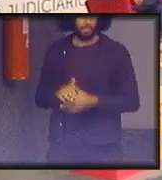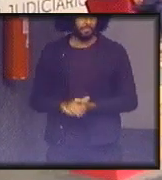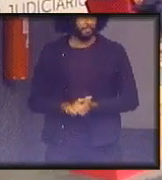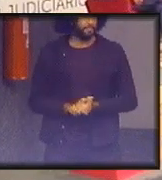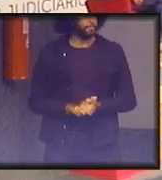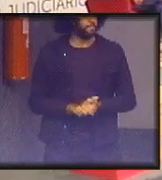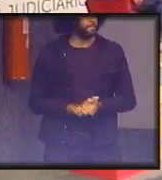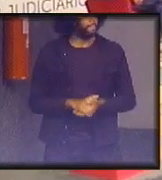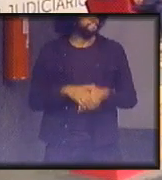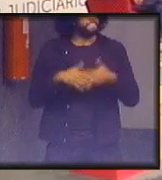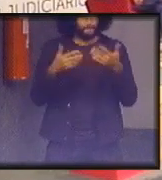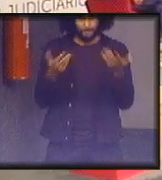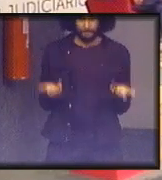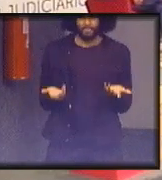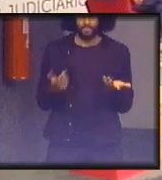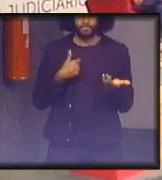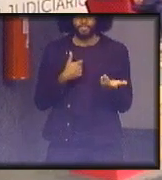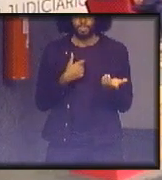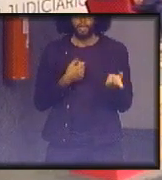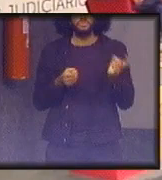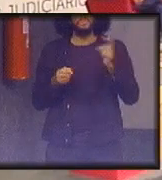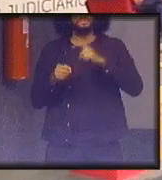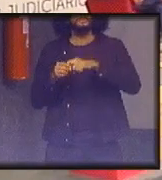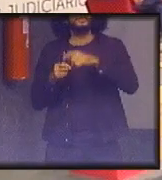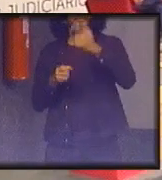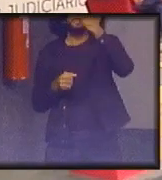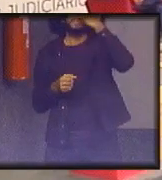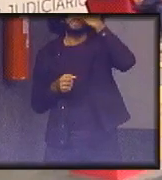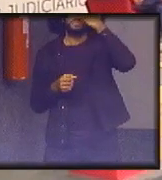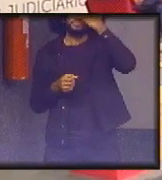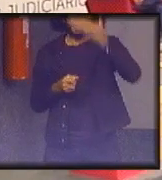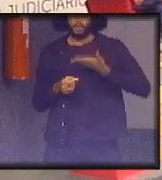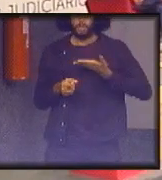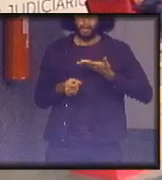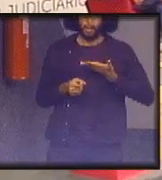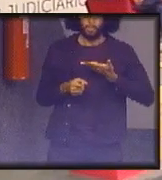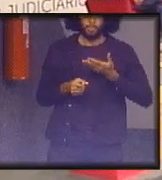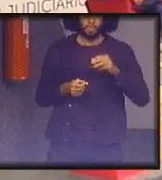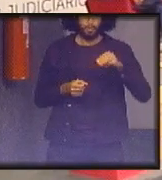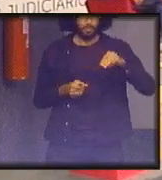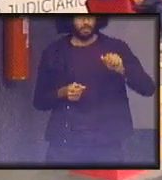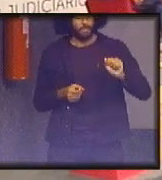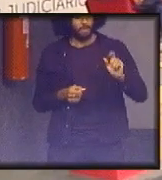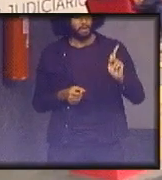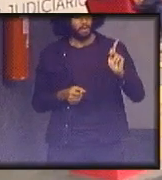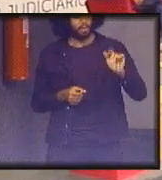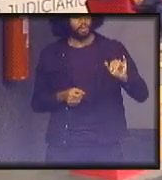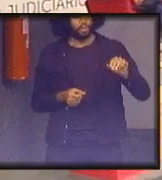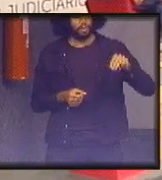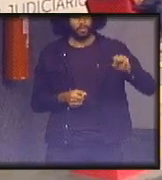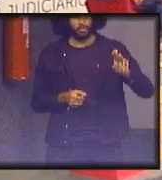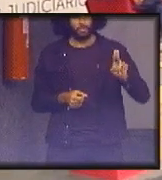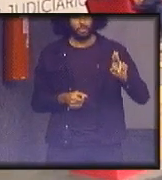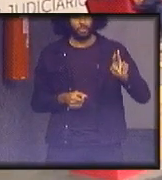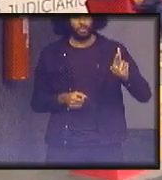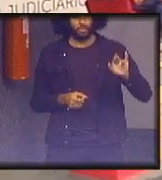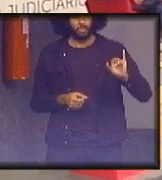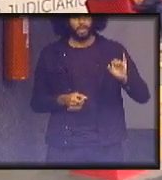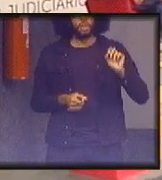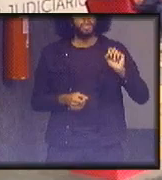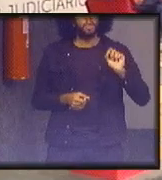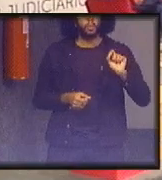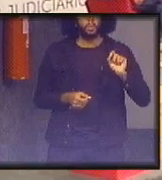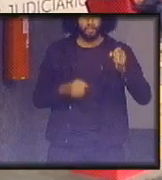e aí volta o nosso amigo do McLuhan com a tetrade dele que é mais ou menos assim